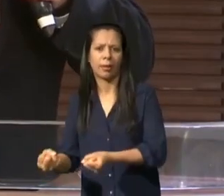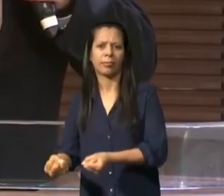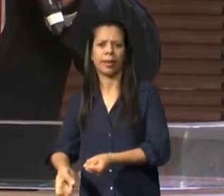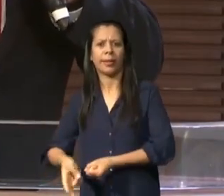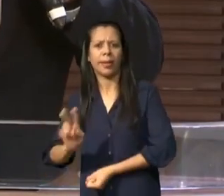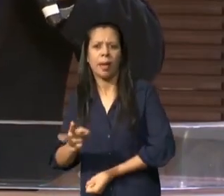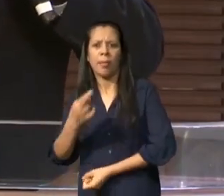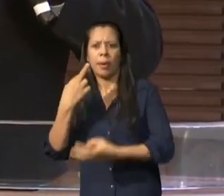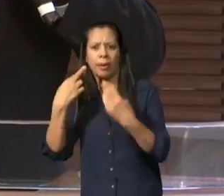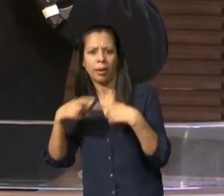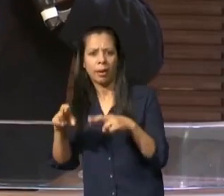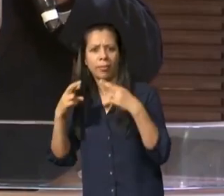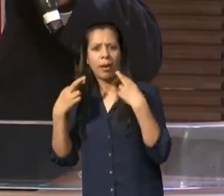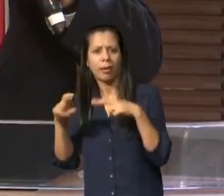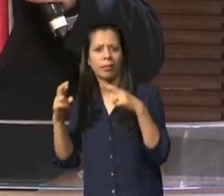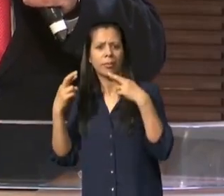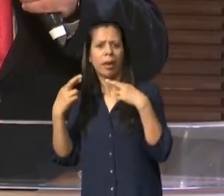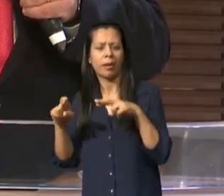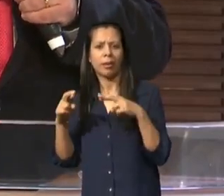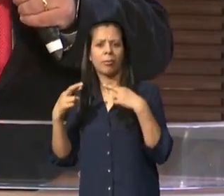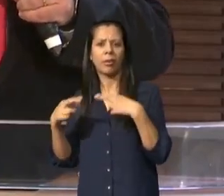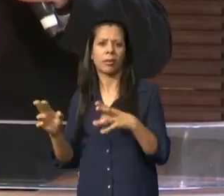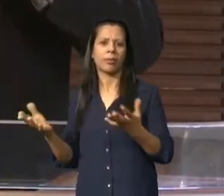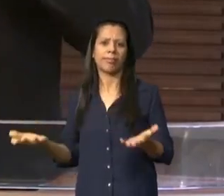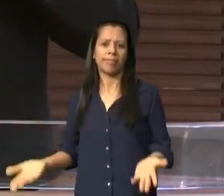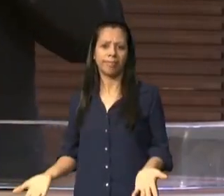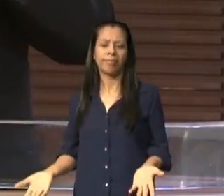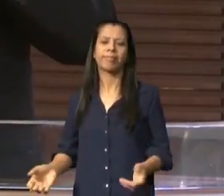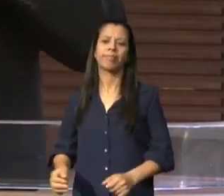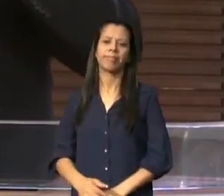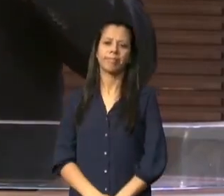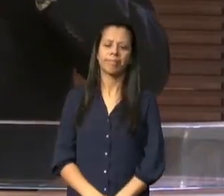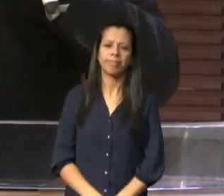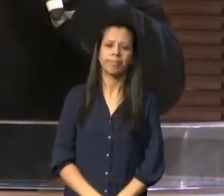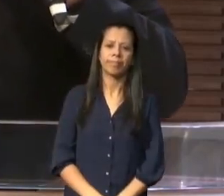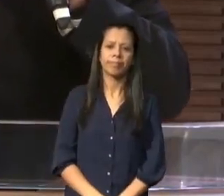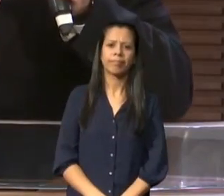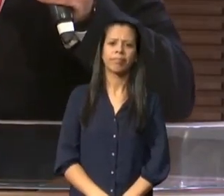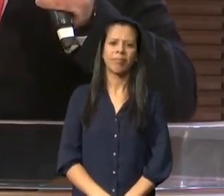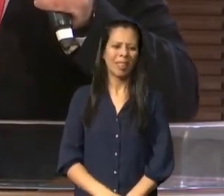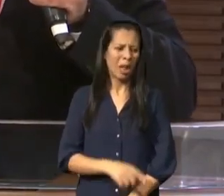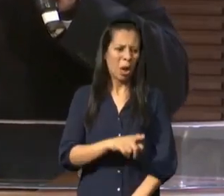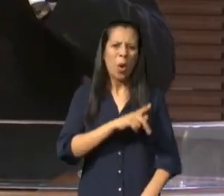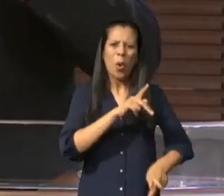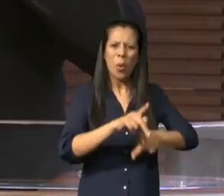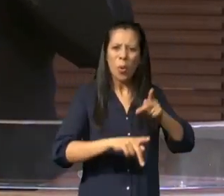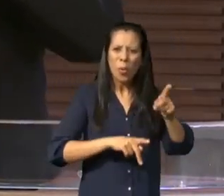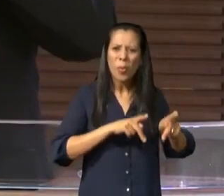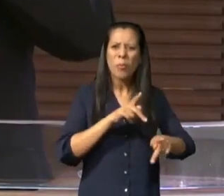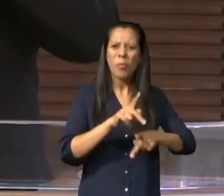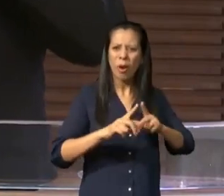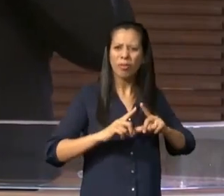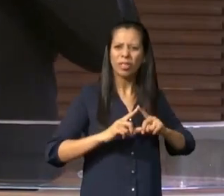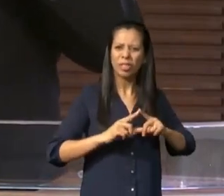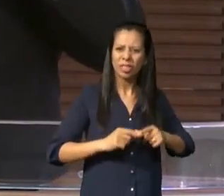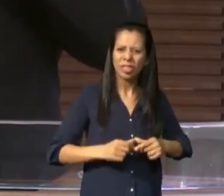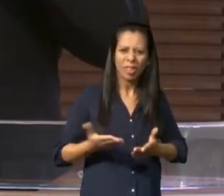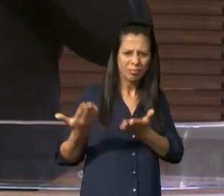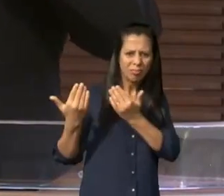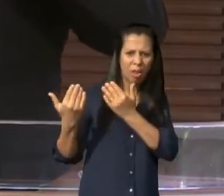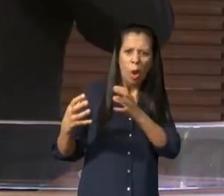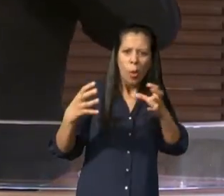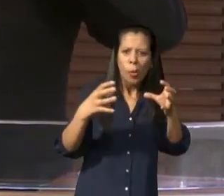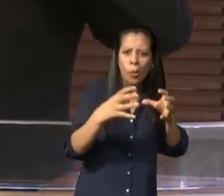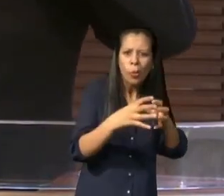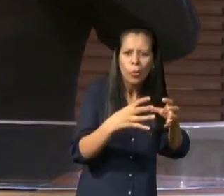contrário a quem falou pois vou dizer que aquelas pessoas murmuradoras assim como estavam